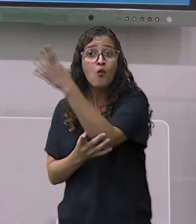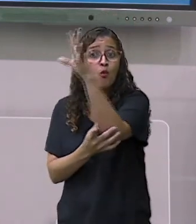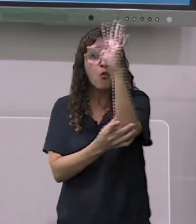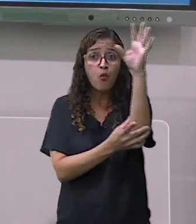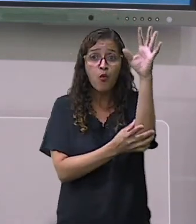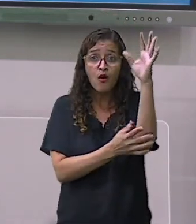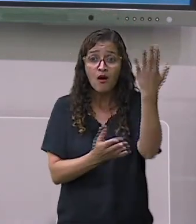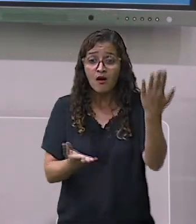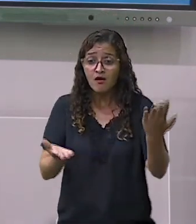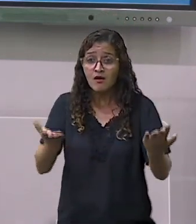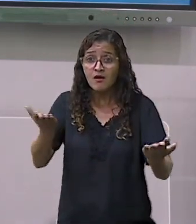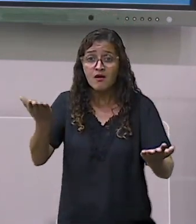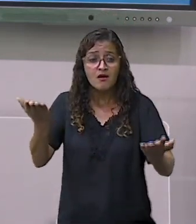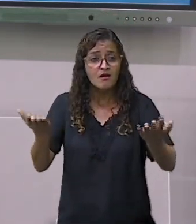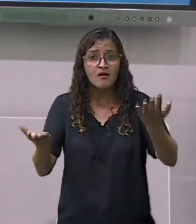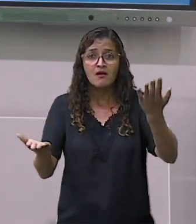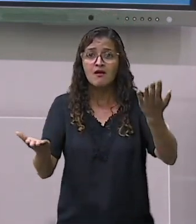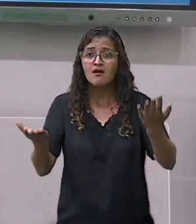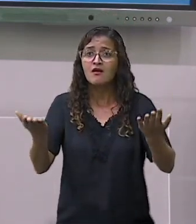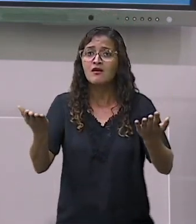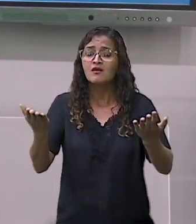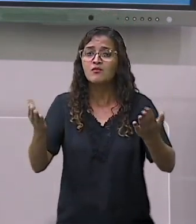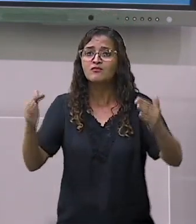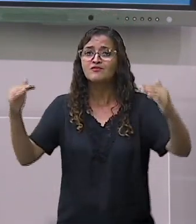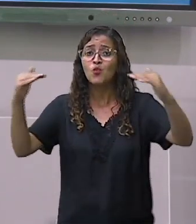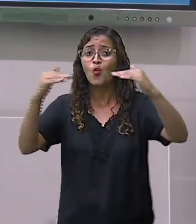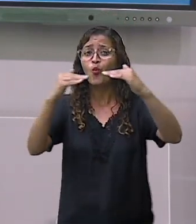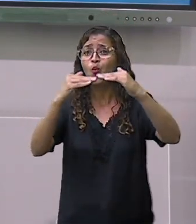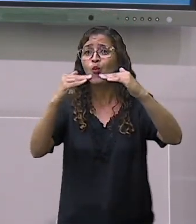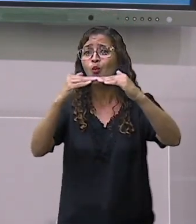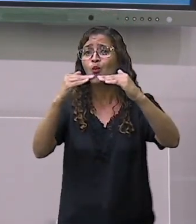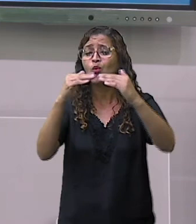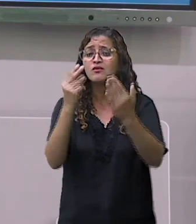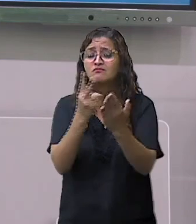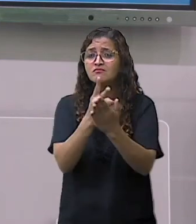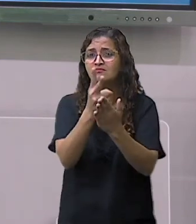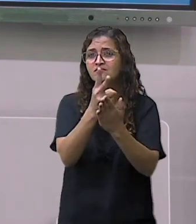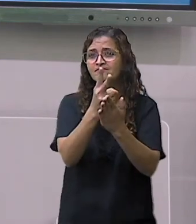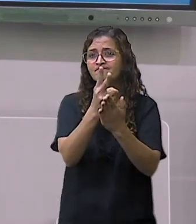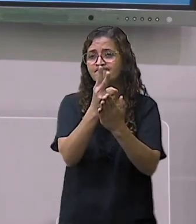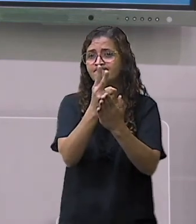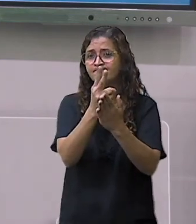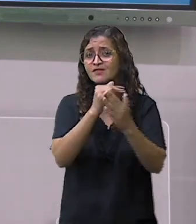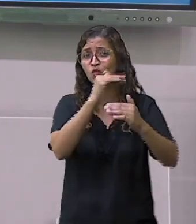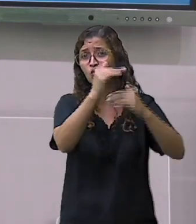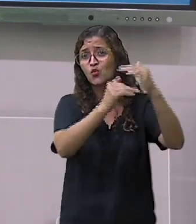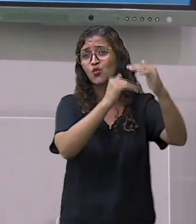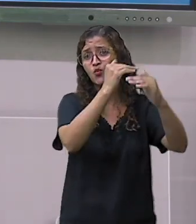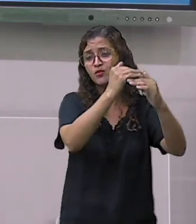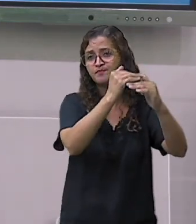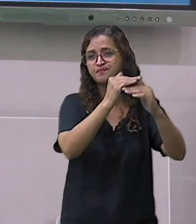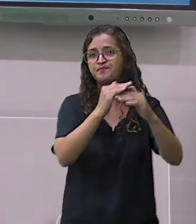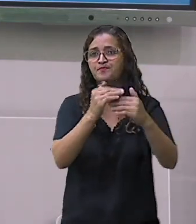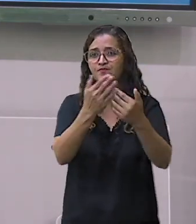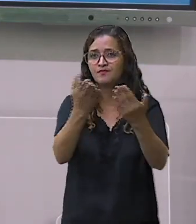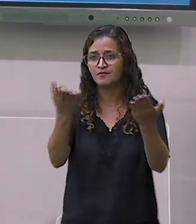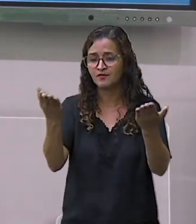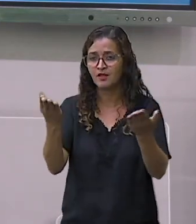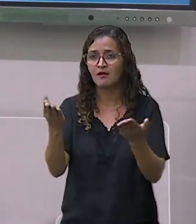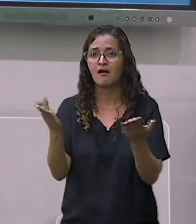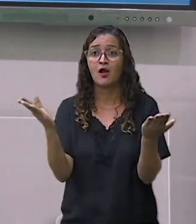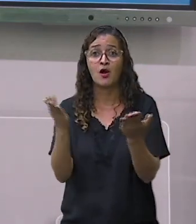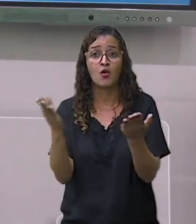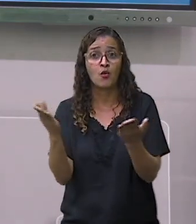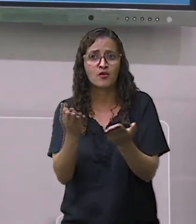também, que eles podem nos prejudicar. Se você comer um pão de sal mofado,